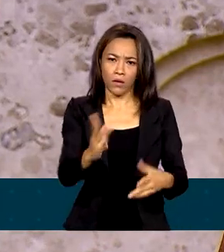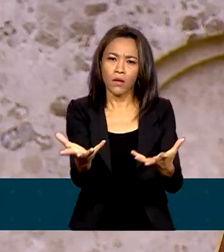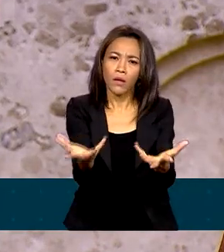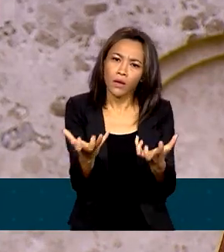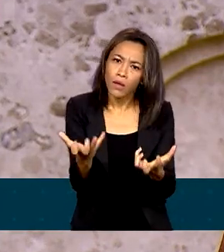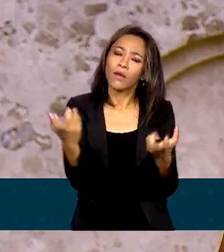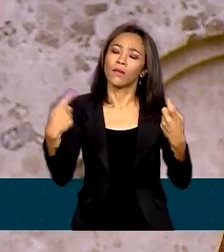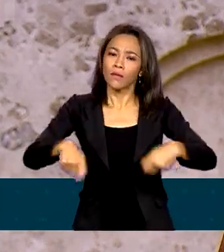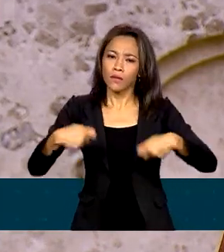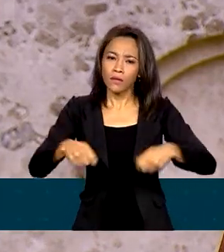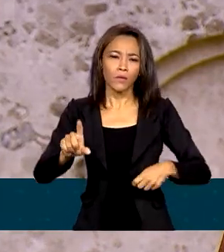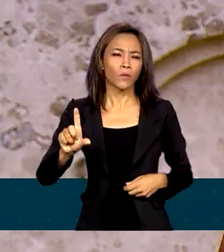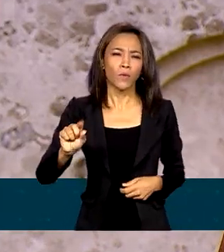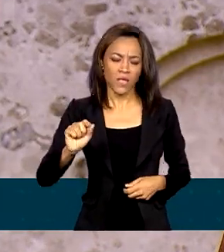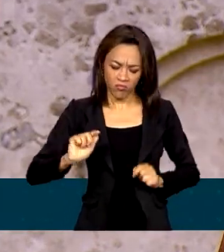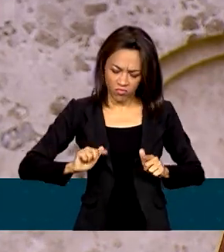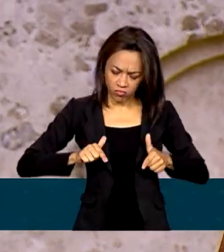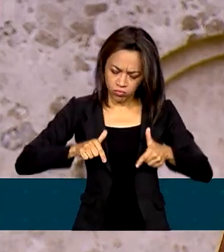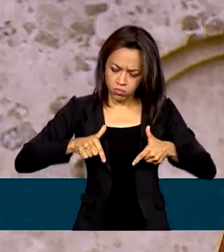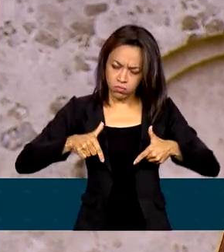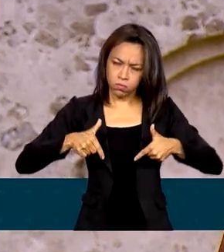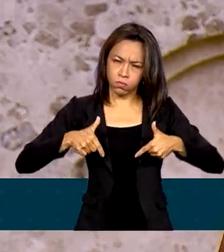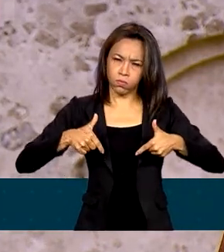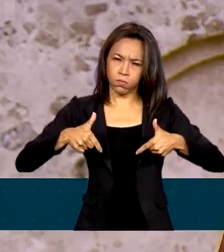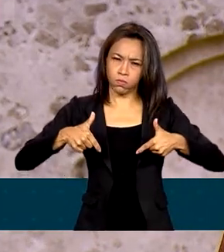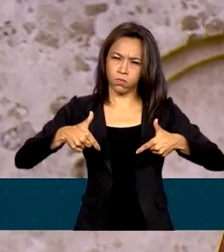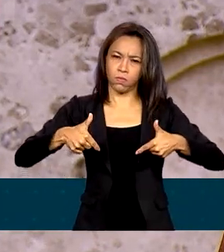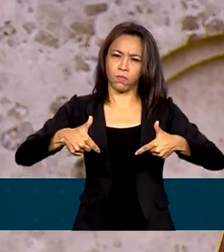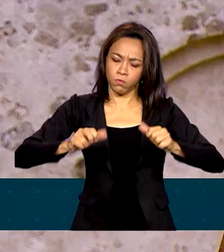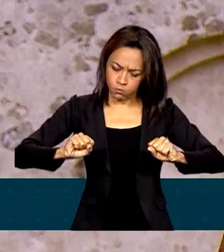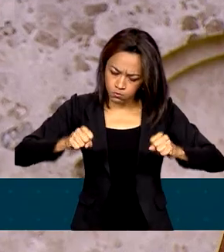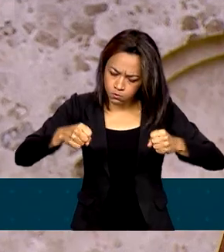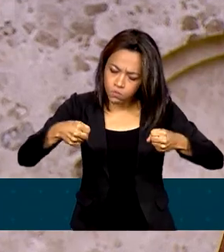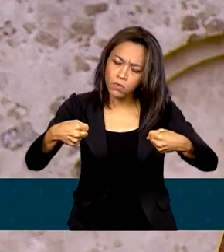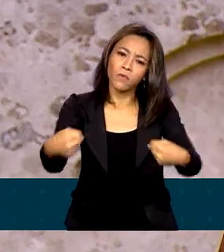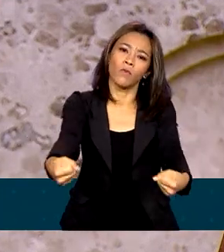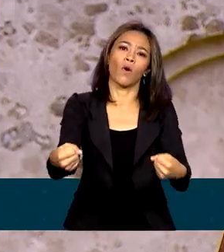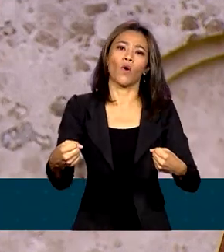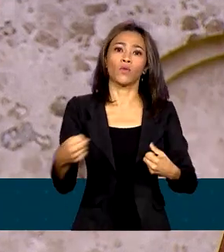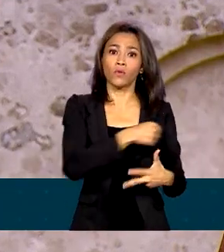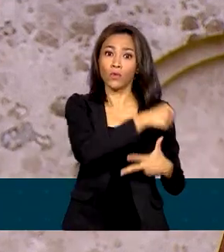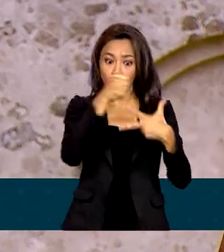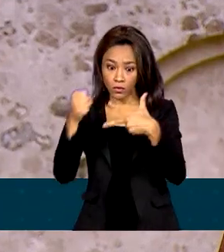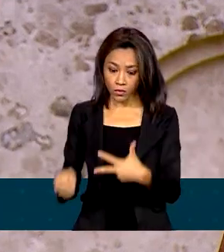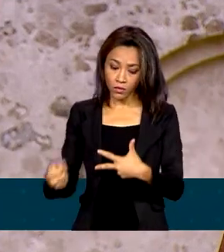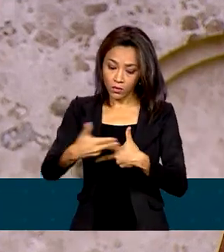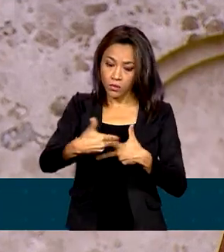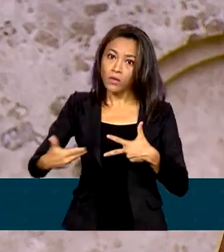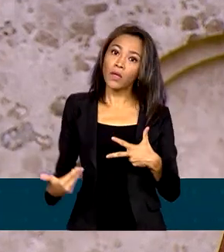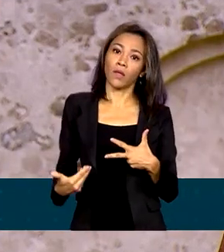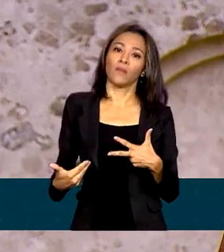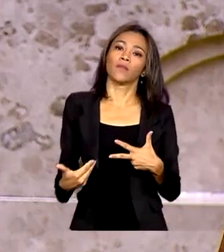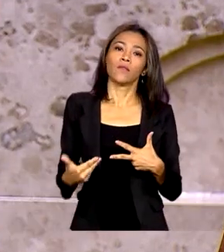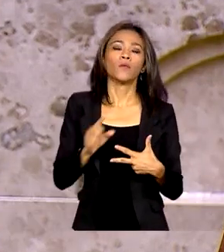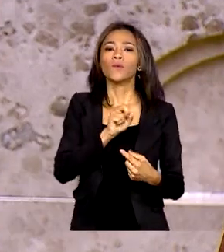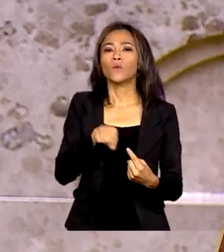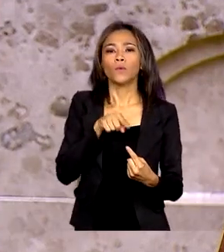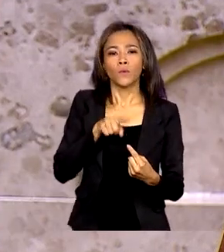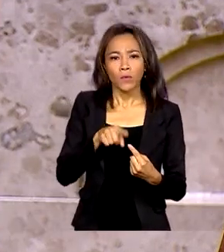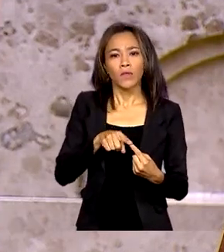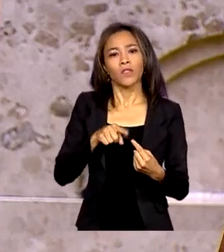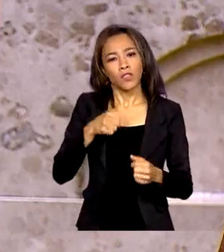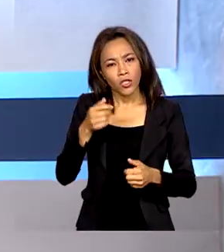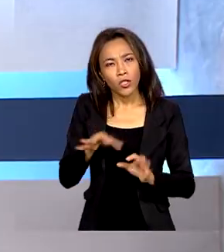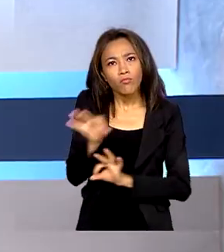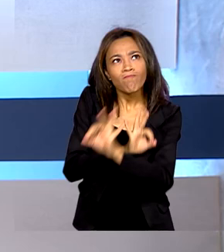isto sim, de muito trabalho, dedicação e esforço dos três poderes no sentido de reconstruir o